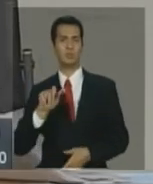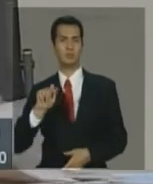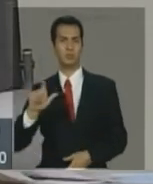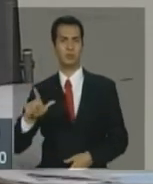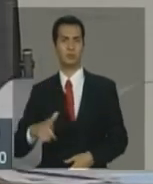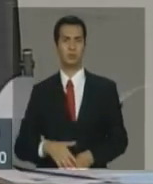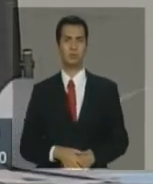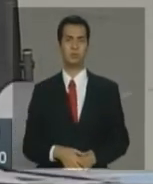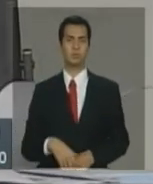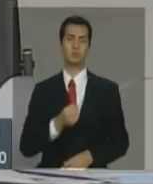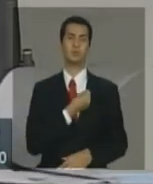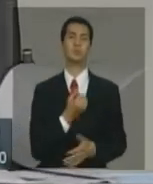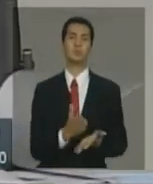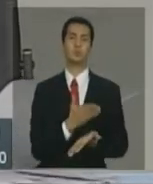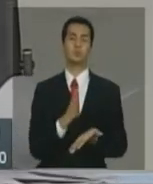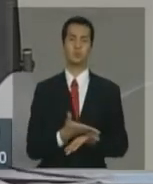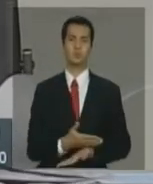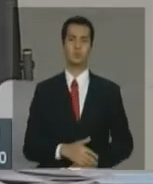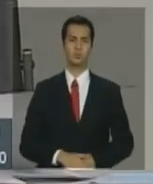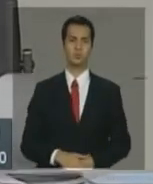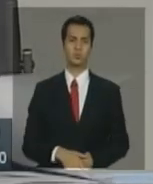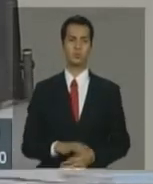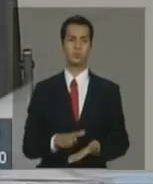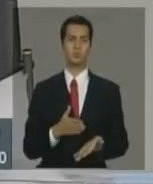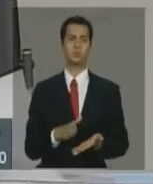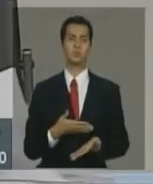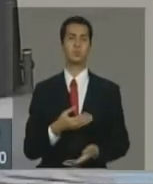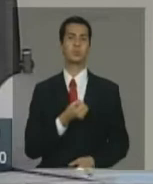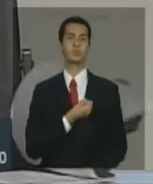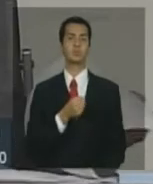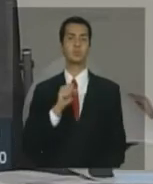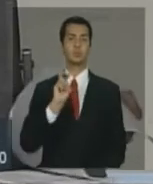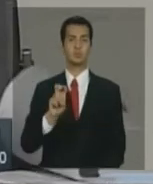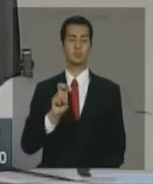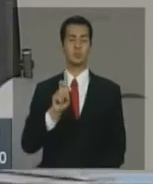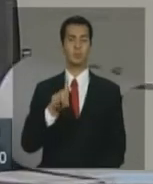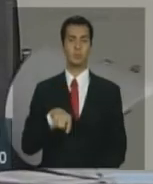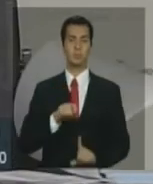Qual página? Na página 5, o resultado de janeiro.